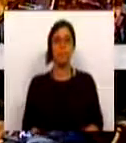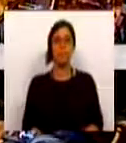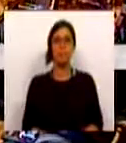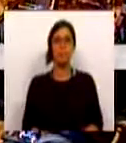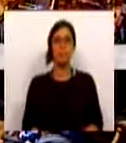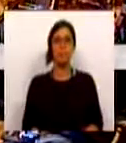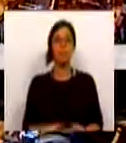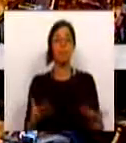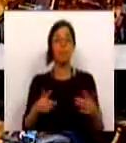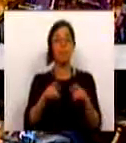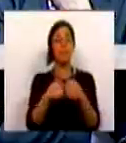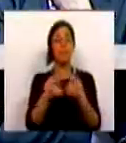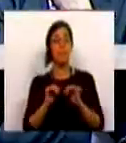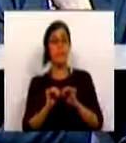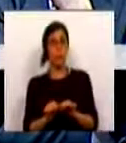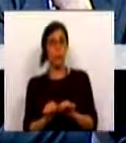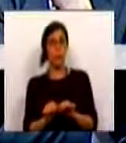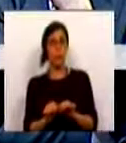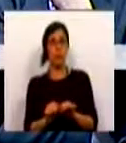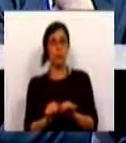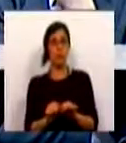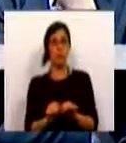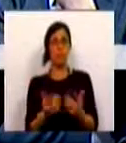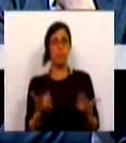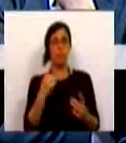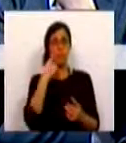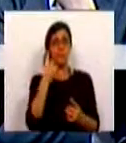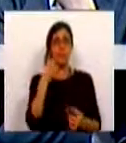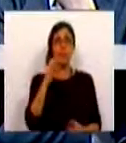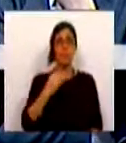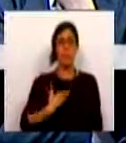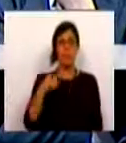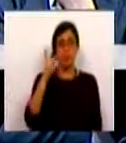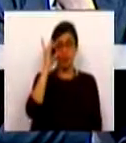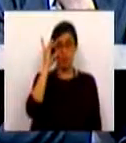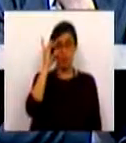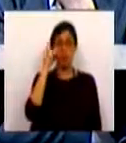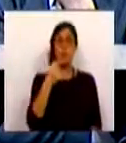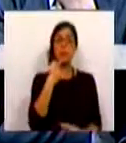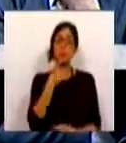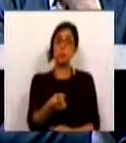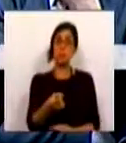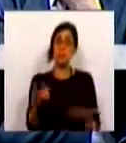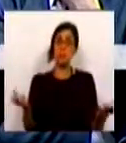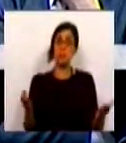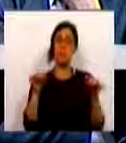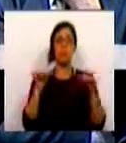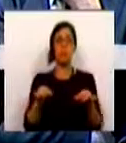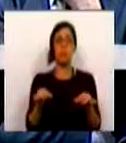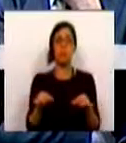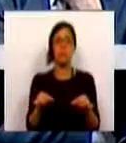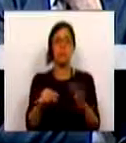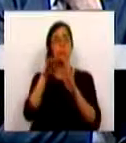Os partidos da oposição, em particular o PSD, classificaram este